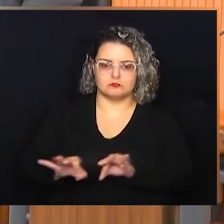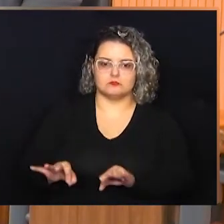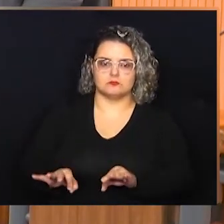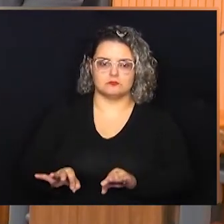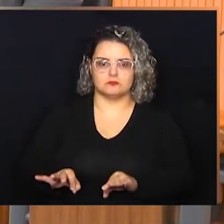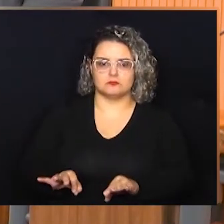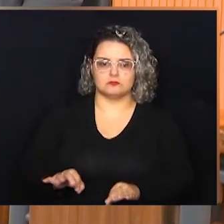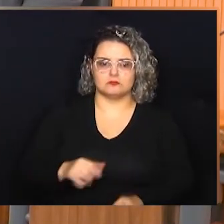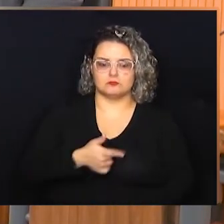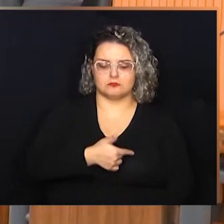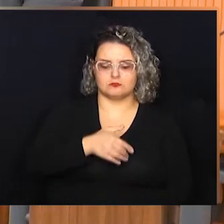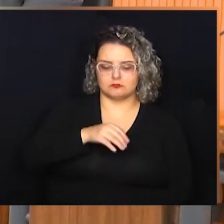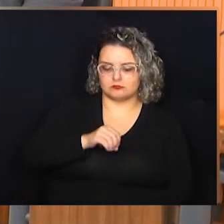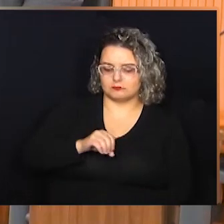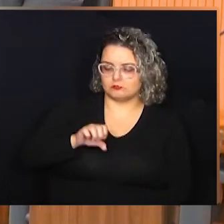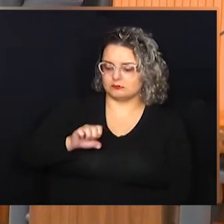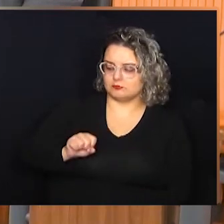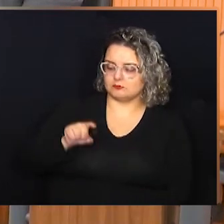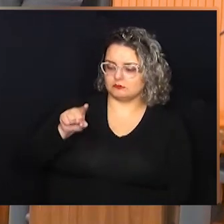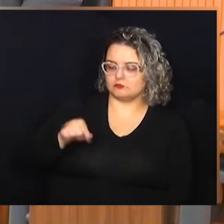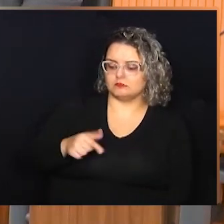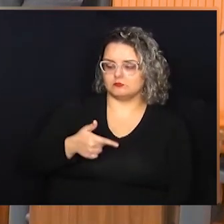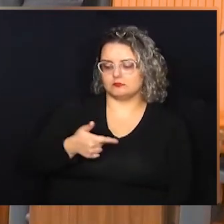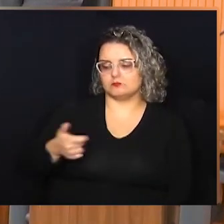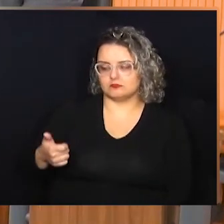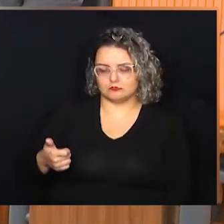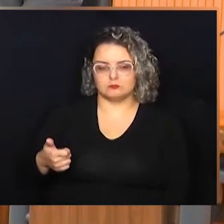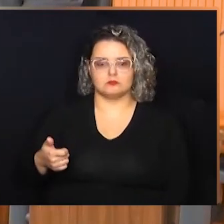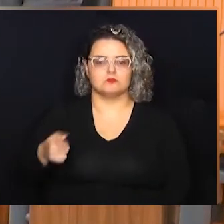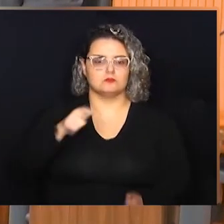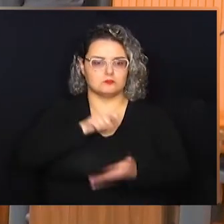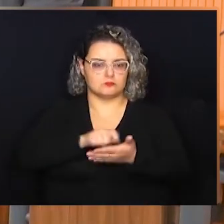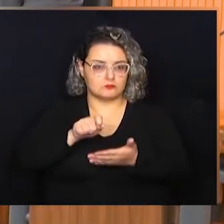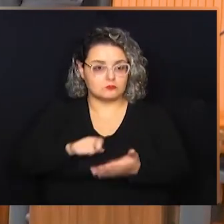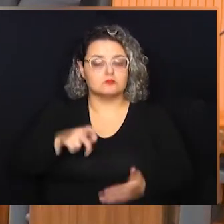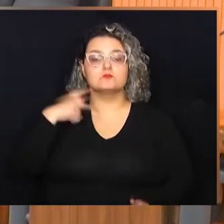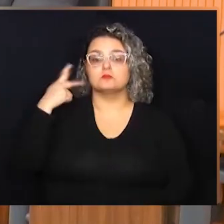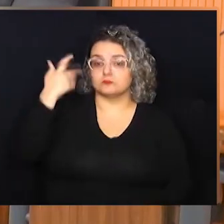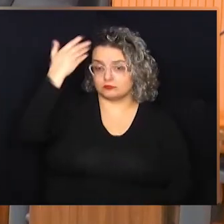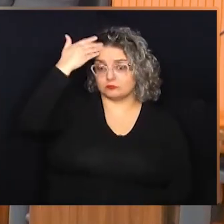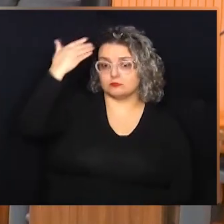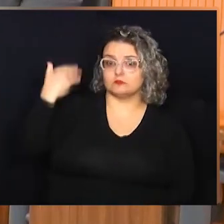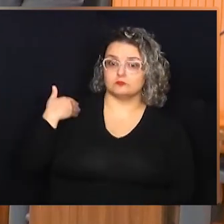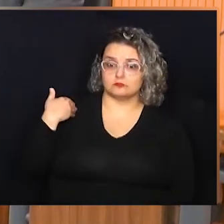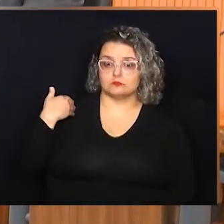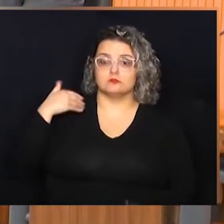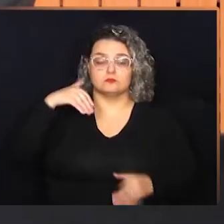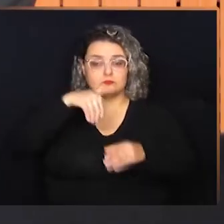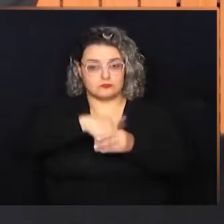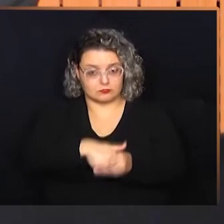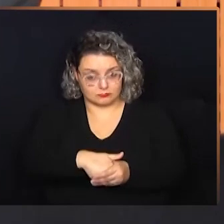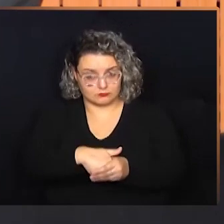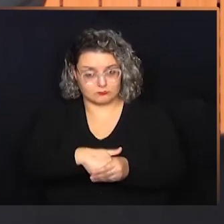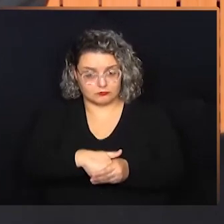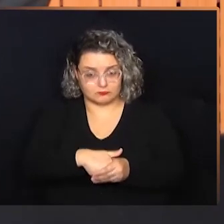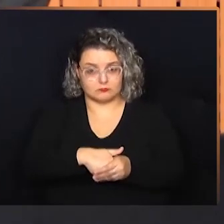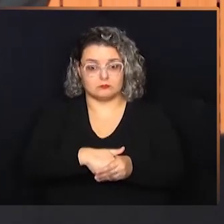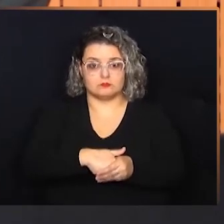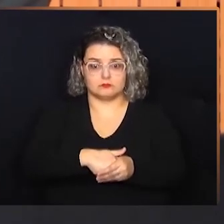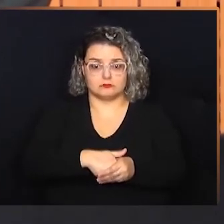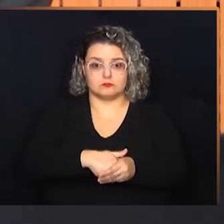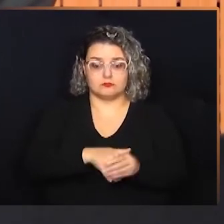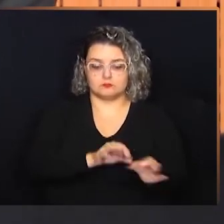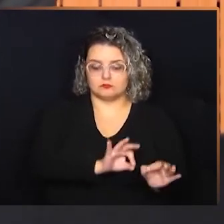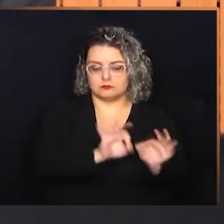projeto 208 de 2021 de autoria da vereadora Débora Palermo. E essa votação,